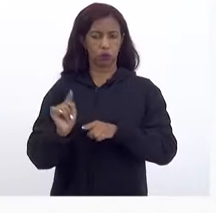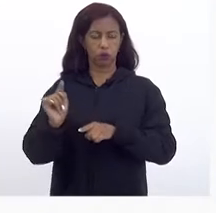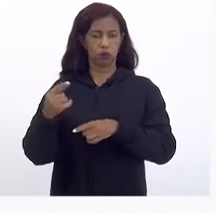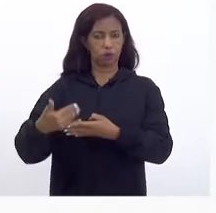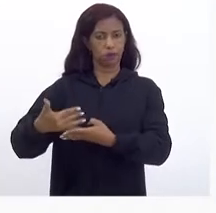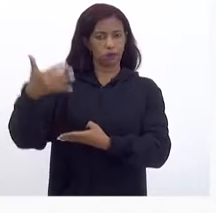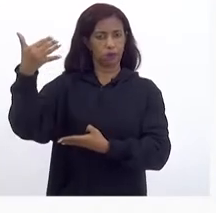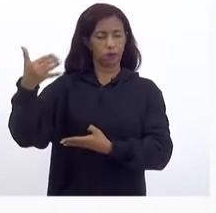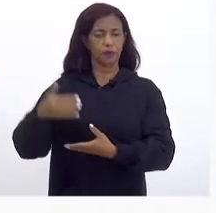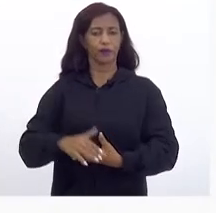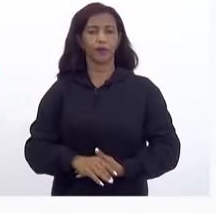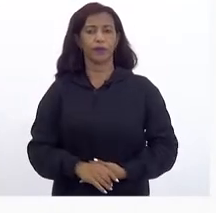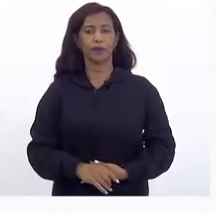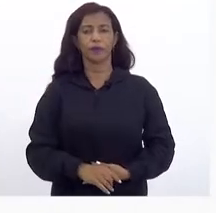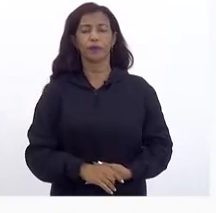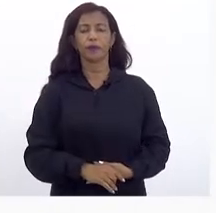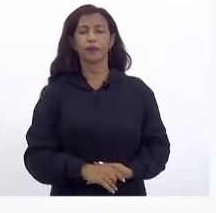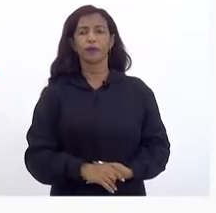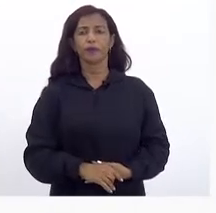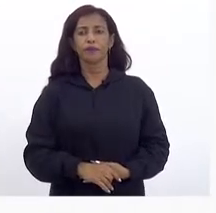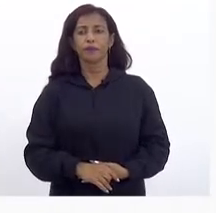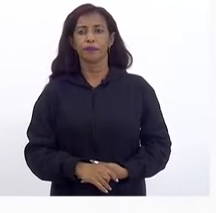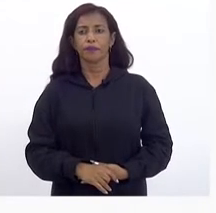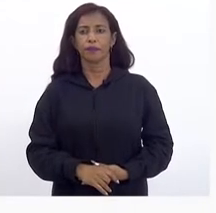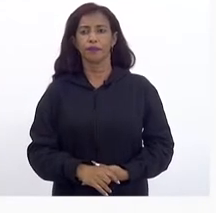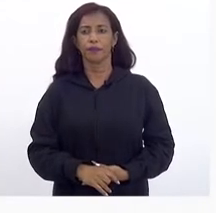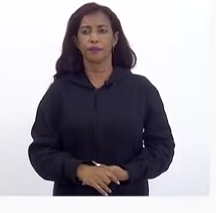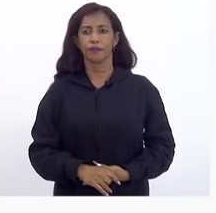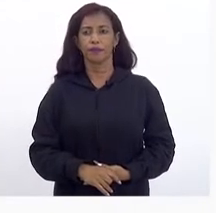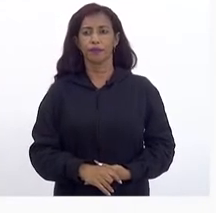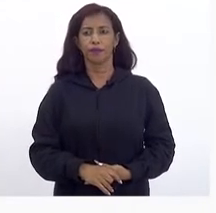Projeção Pode passar Por favor